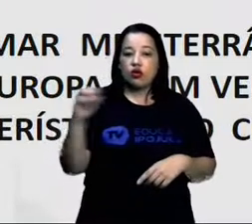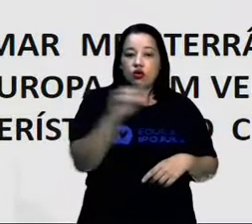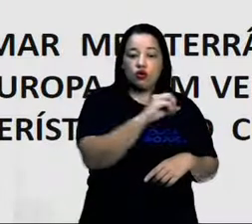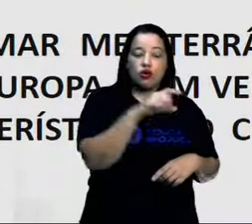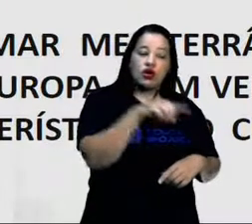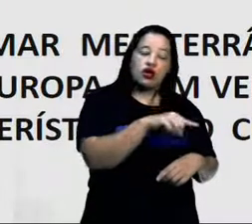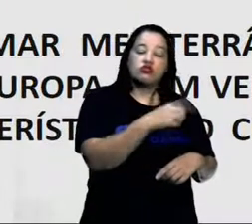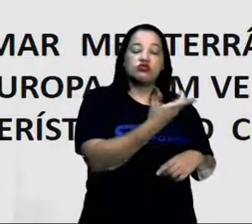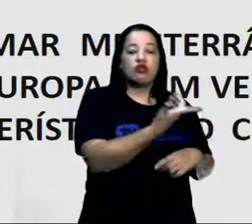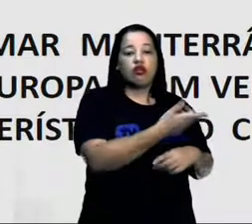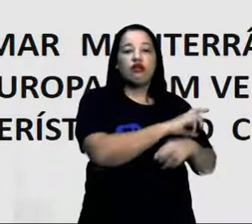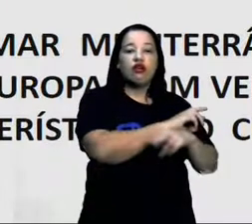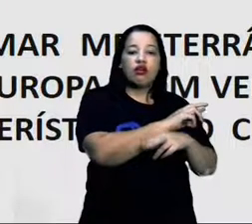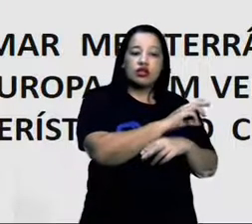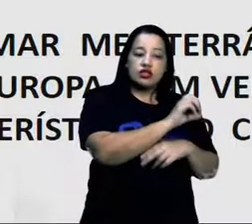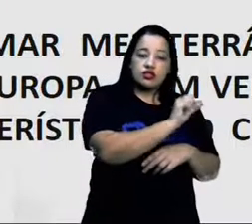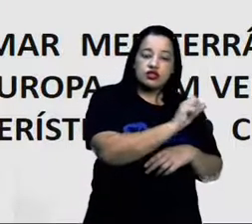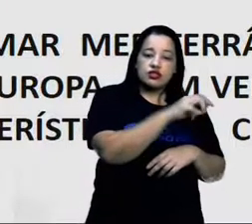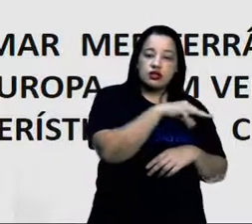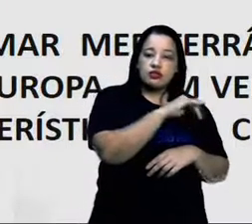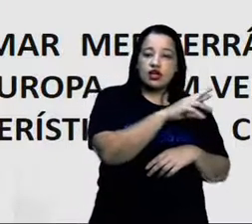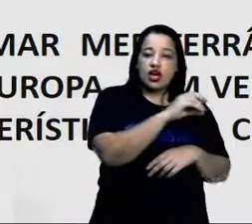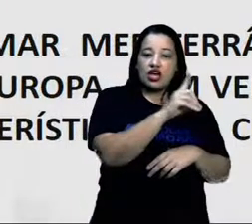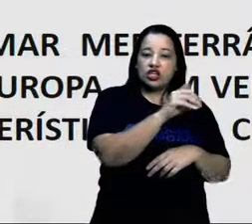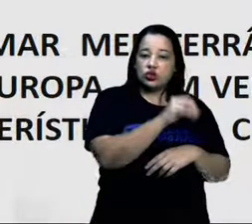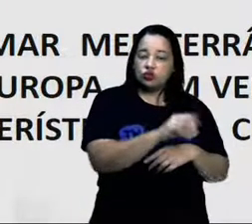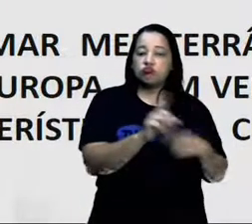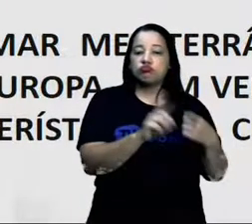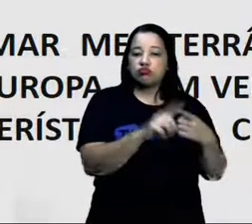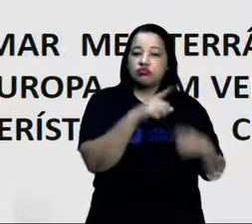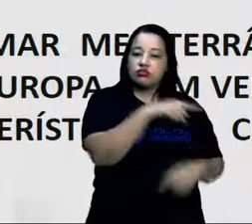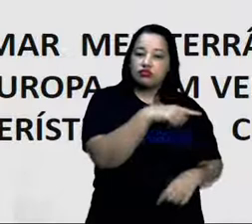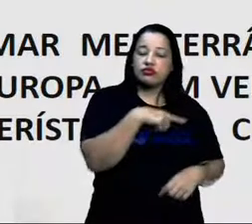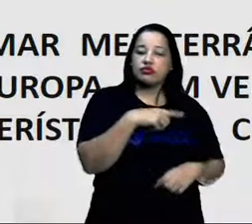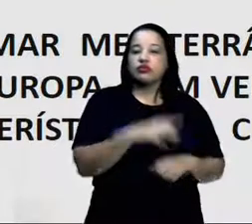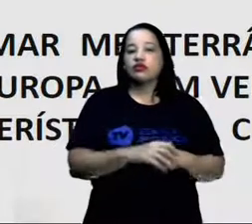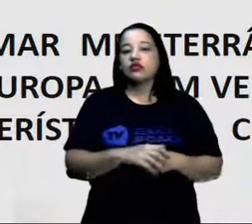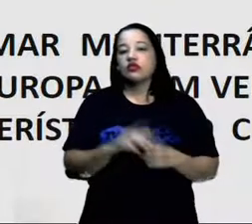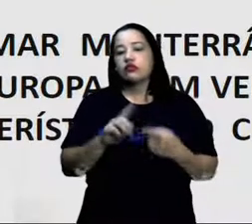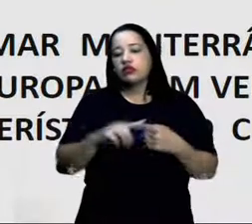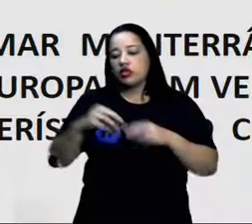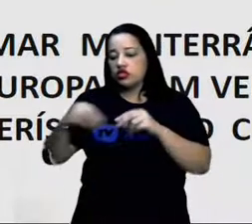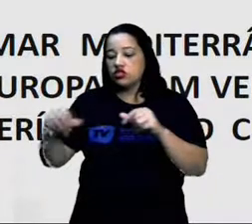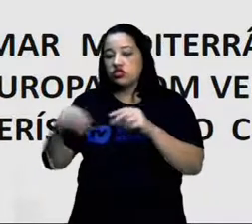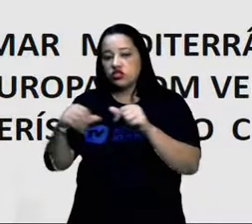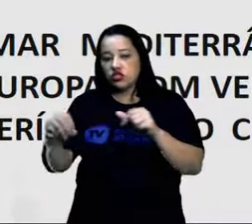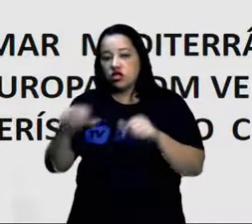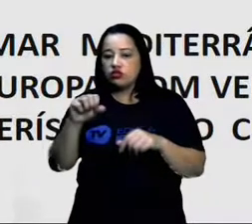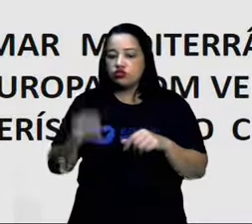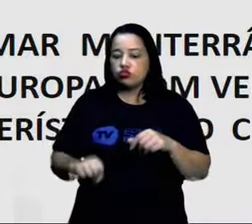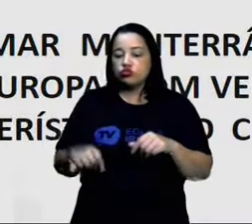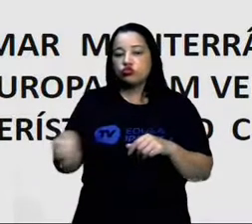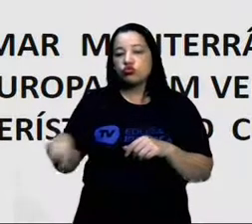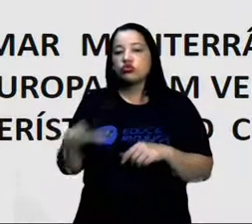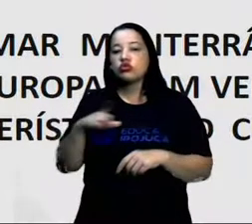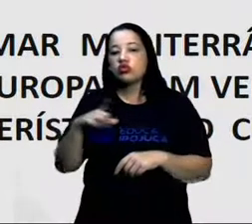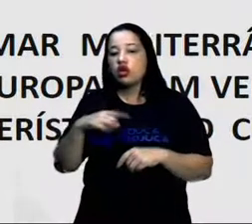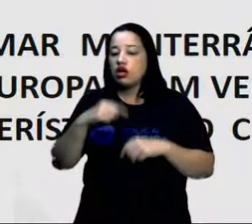e as pradarias. E na Europa do Sul, as terras voltadas para o mar Mediterrâneo